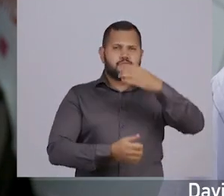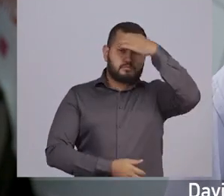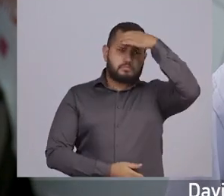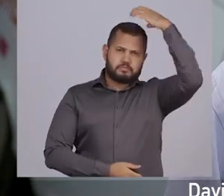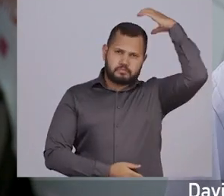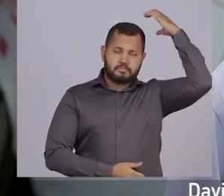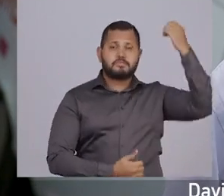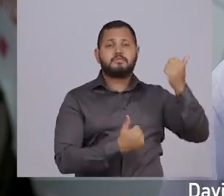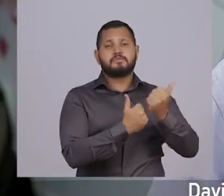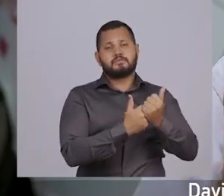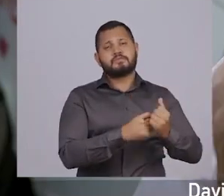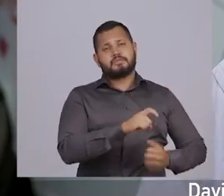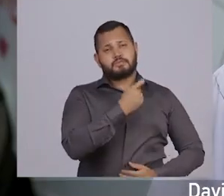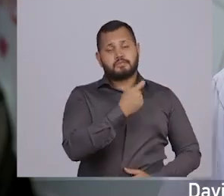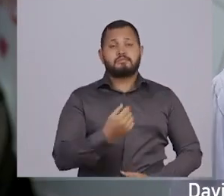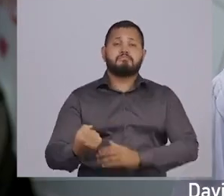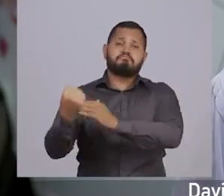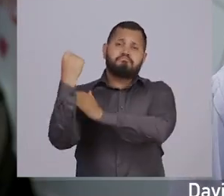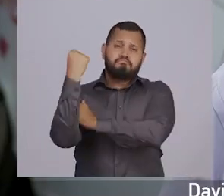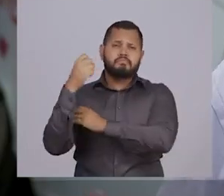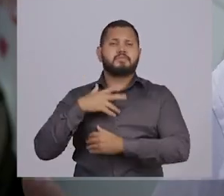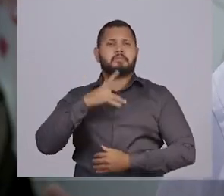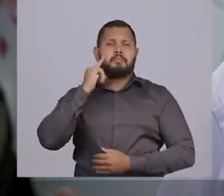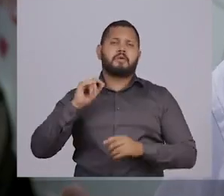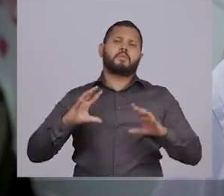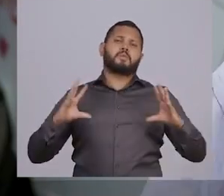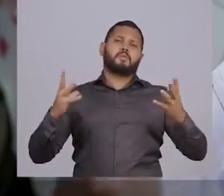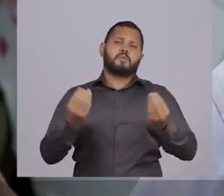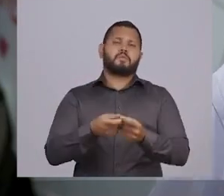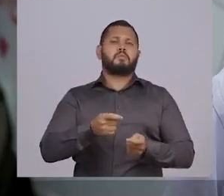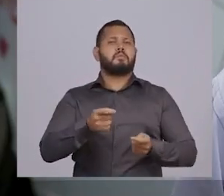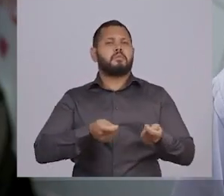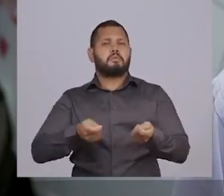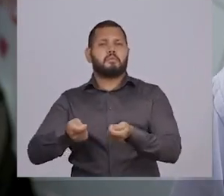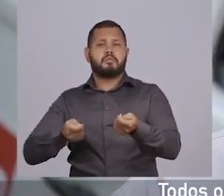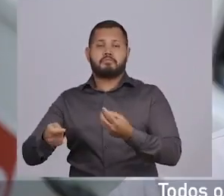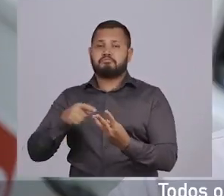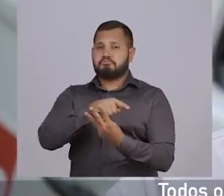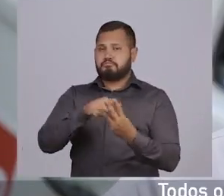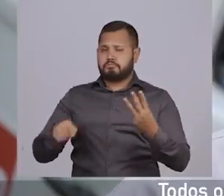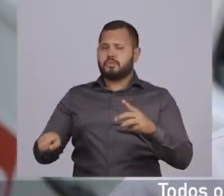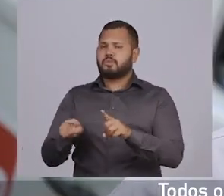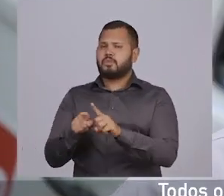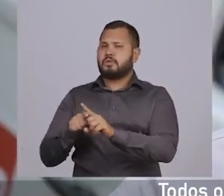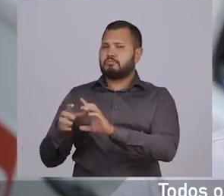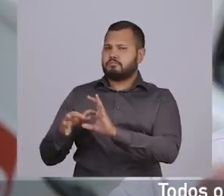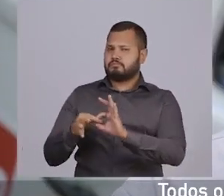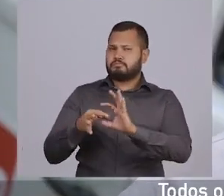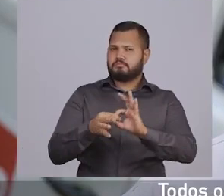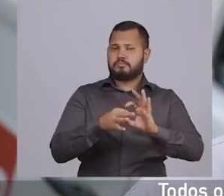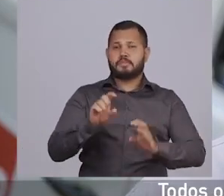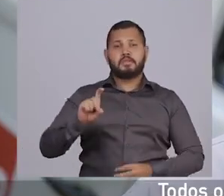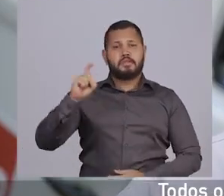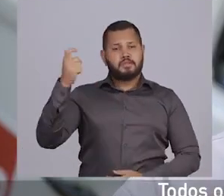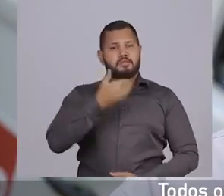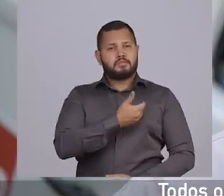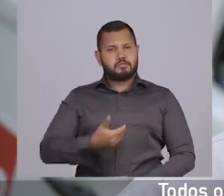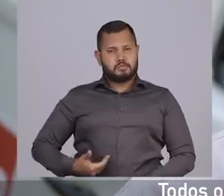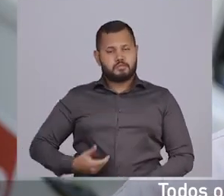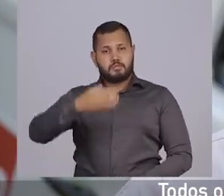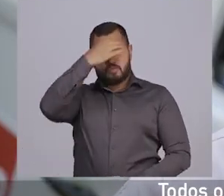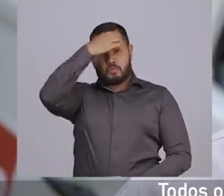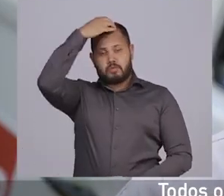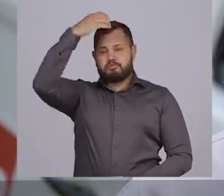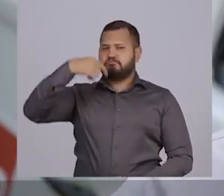líder do governo Zé Melo, que foi o vice do Almaz. E o Amazonino é o pai de todos. Todos os três têm um ponto de ligação com o ex